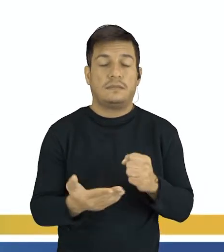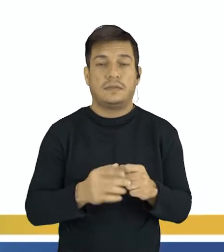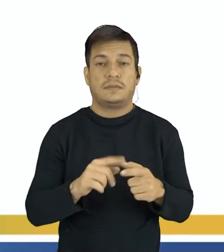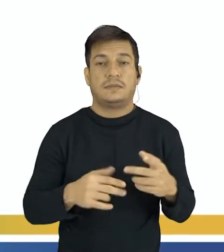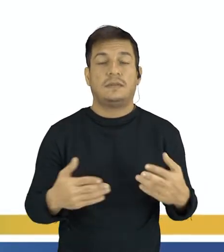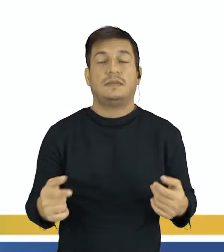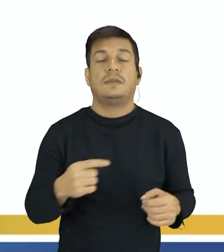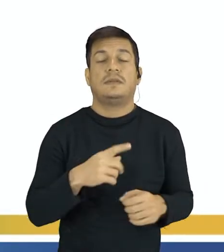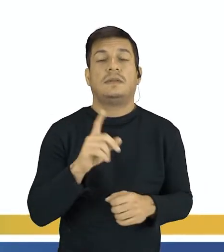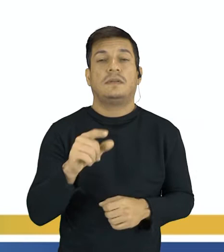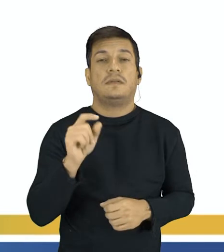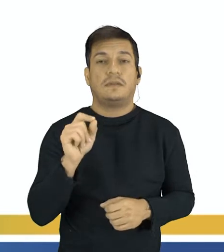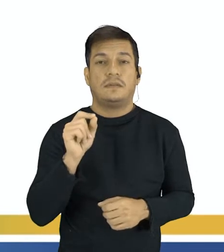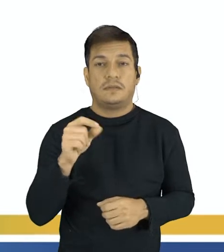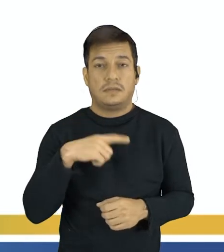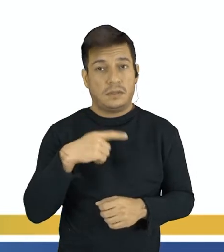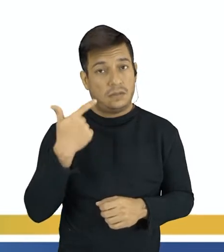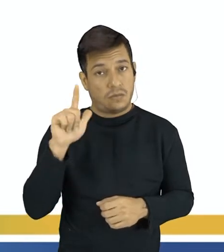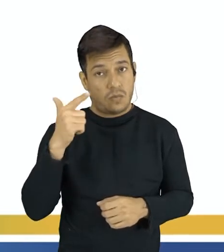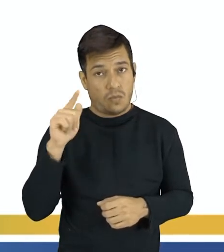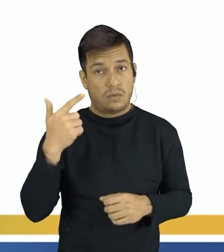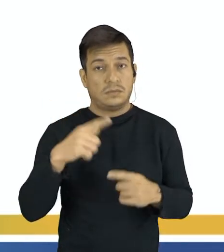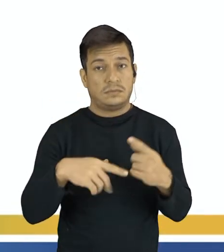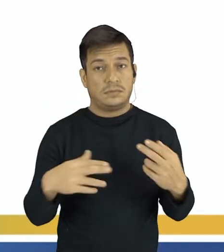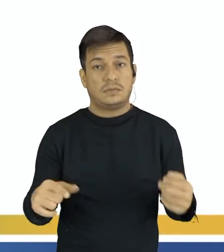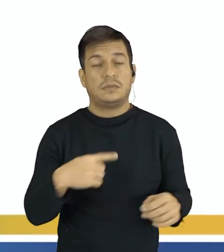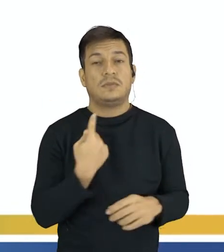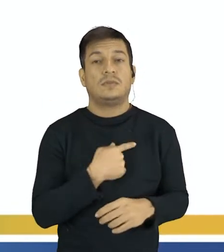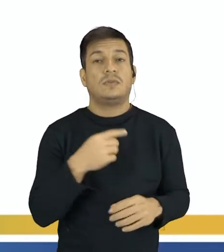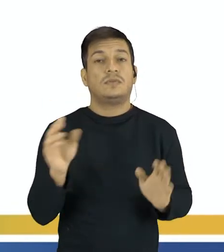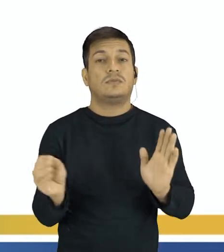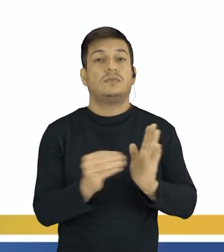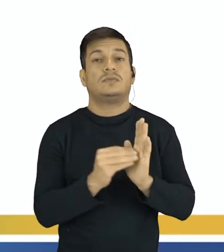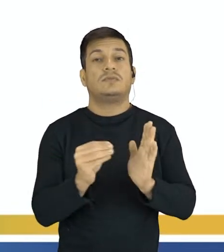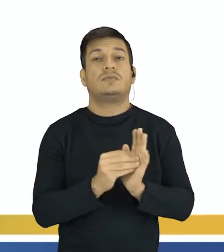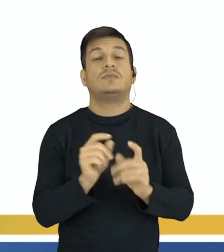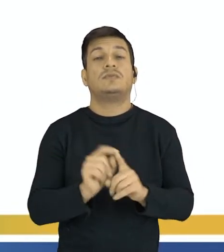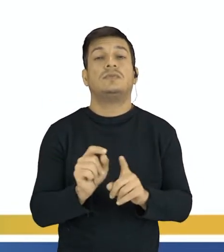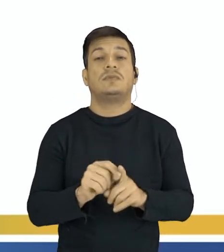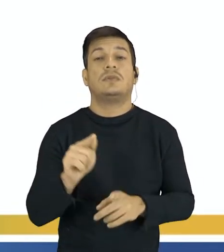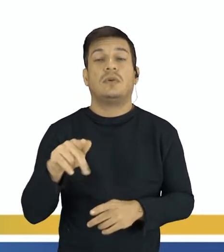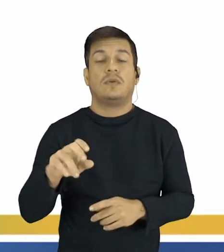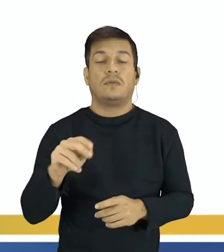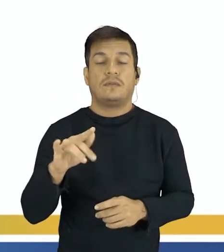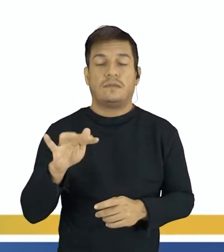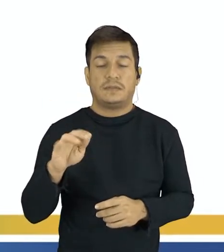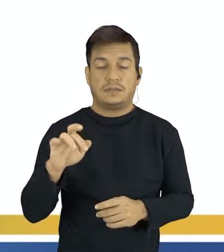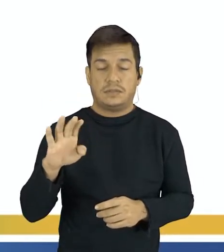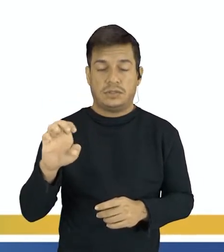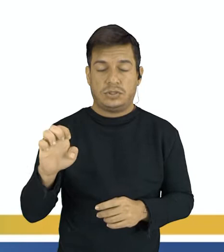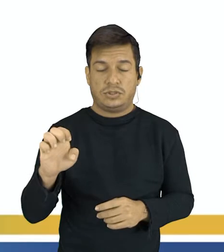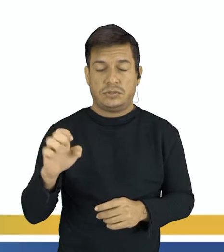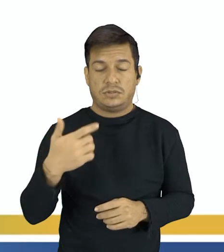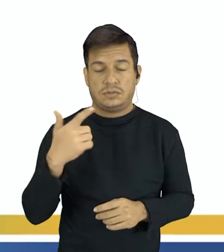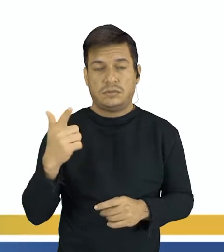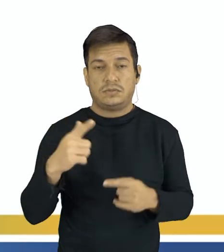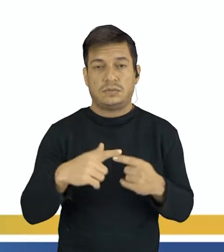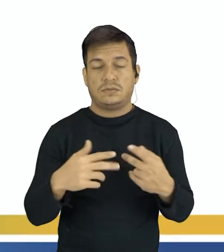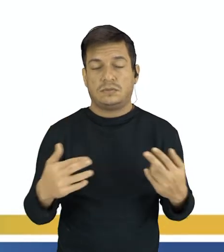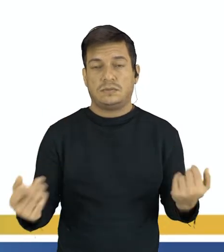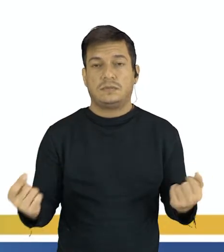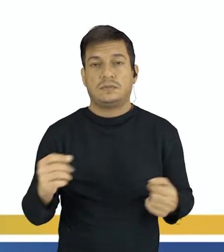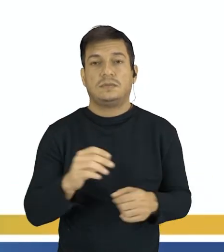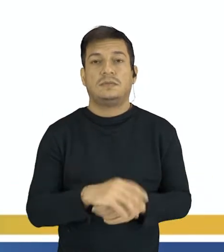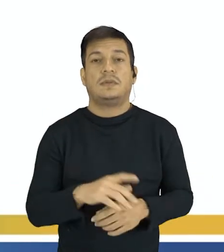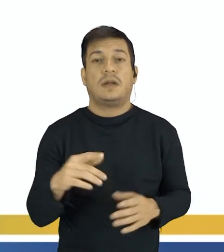determinamos o coeficiente das outras substâncias. Então, nós vamos acrescentando coeficientes nas outras substâncias